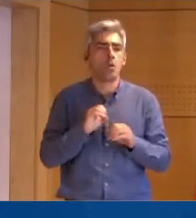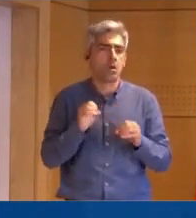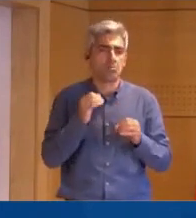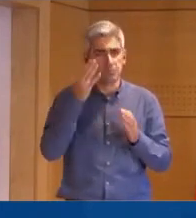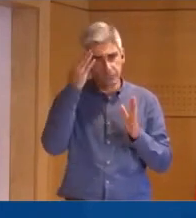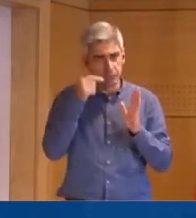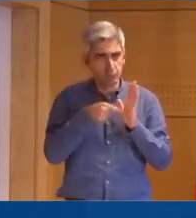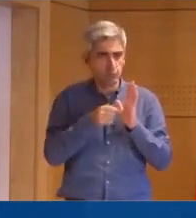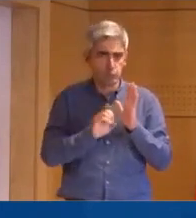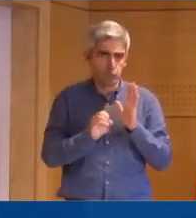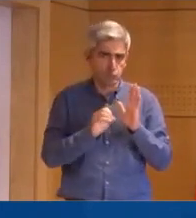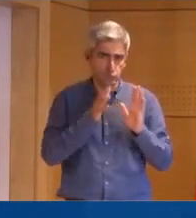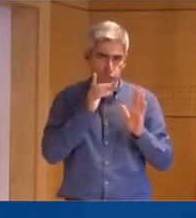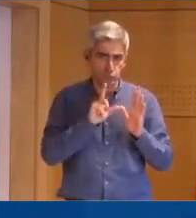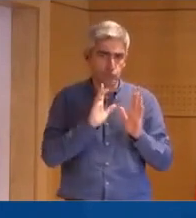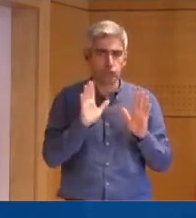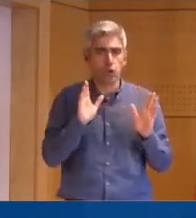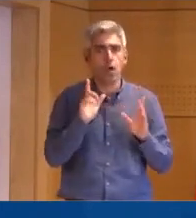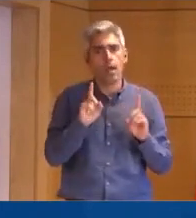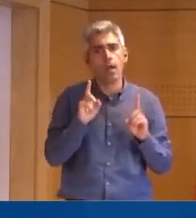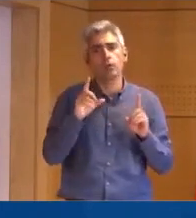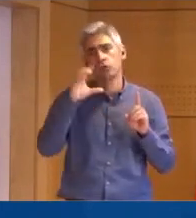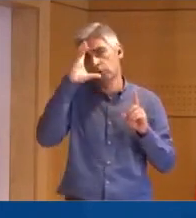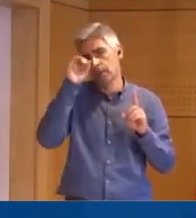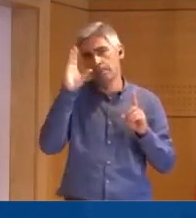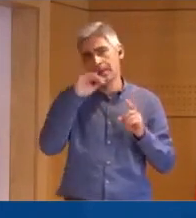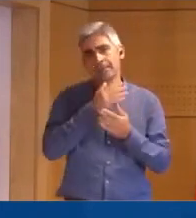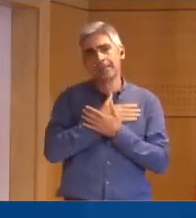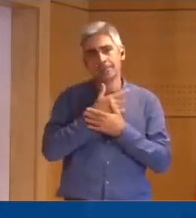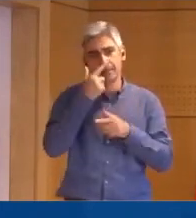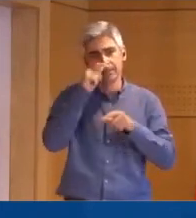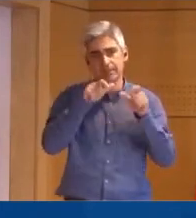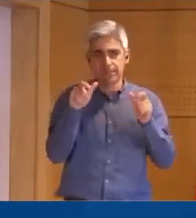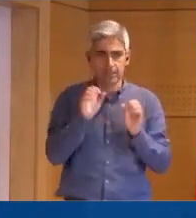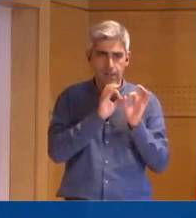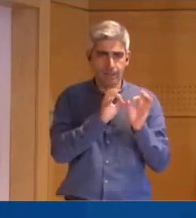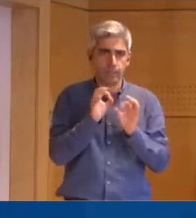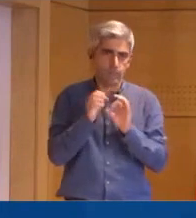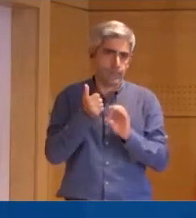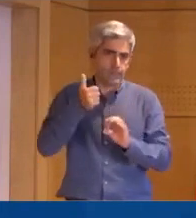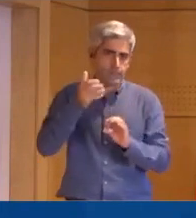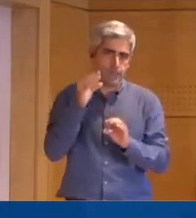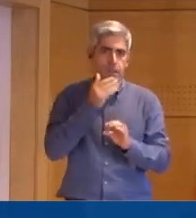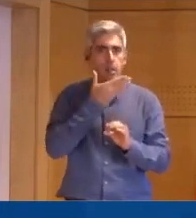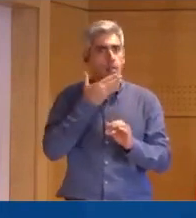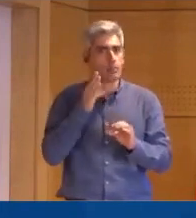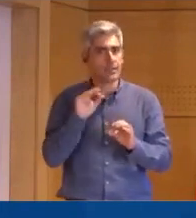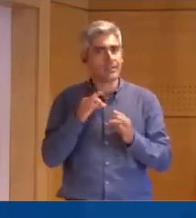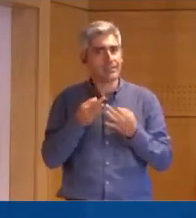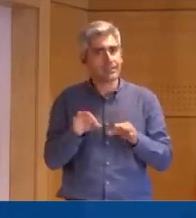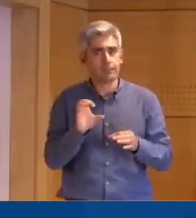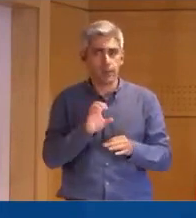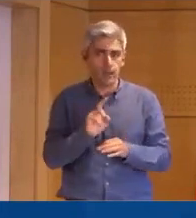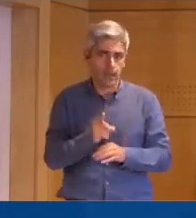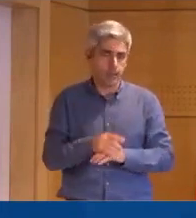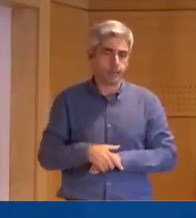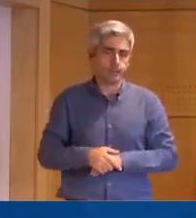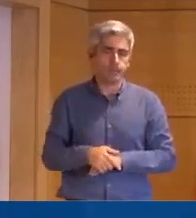seja mesmo um incentivo de um Estado mais amigo do cidadão e, por isso, mais agilizado e mais simplificado.